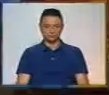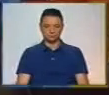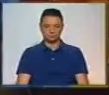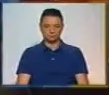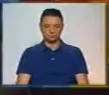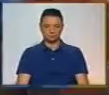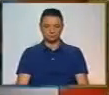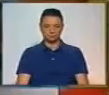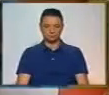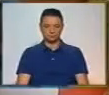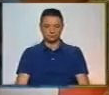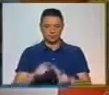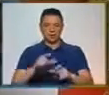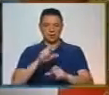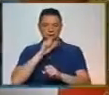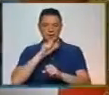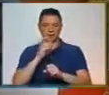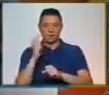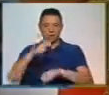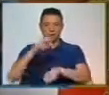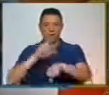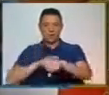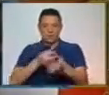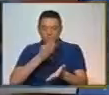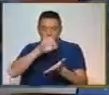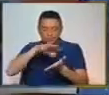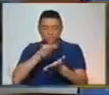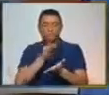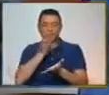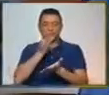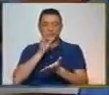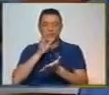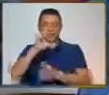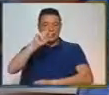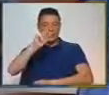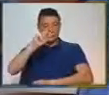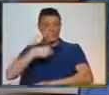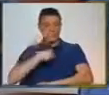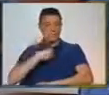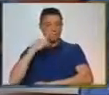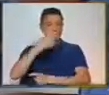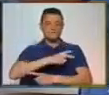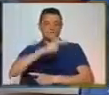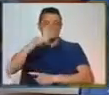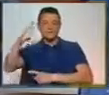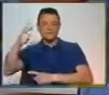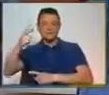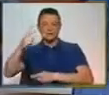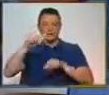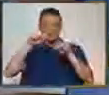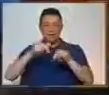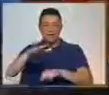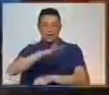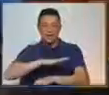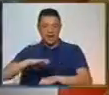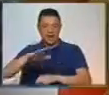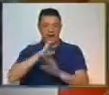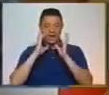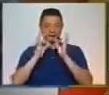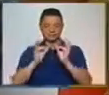E se me permitem, chegou a hora do chá e de também eu viajar pelo Marajá Express.